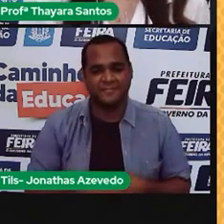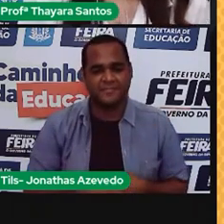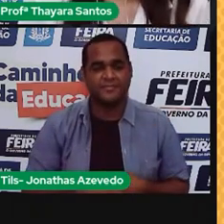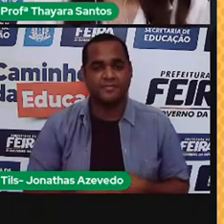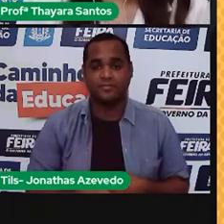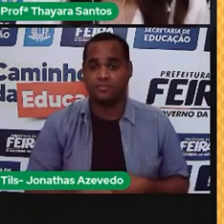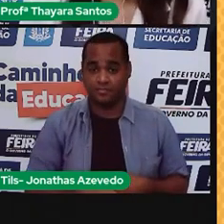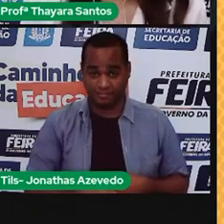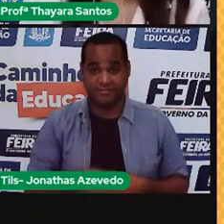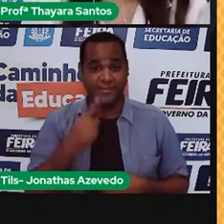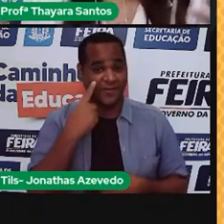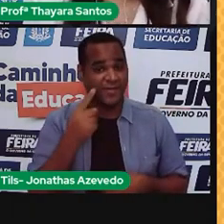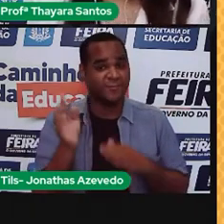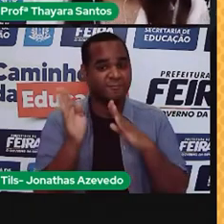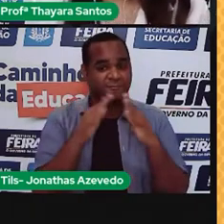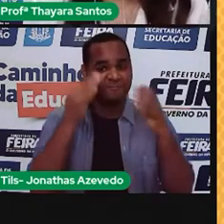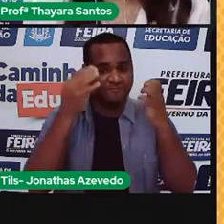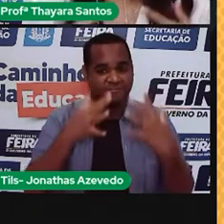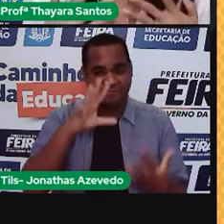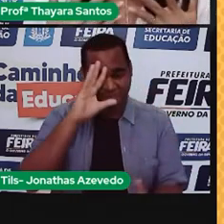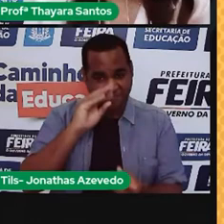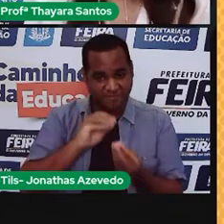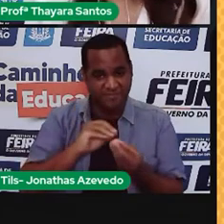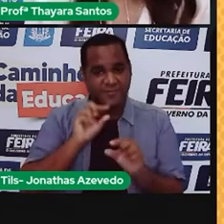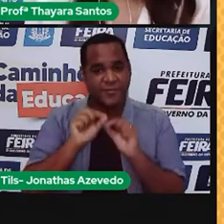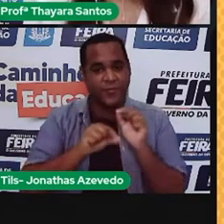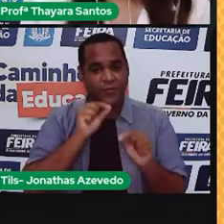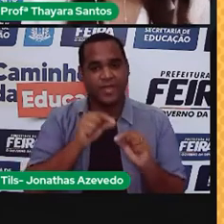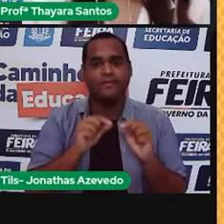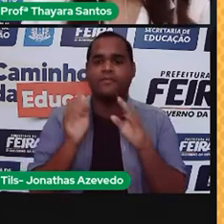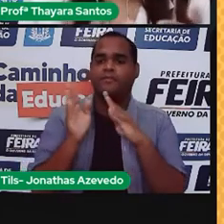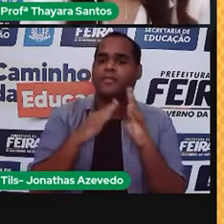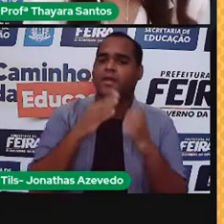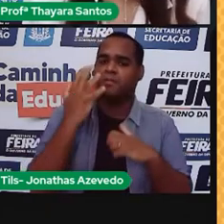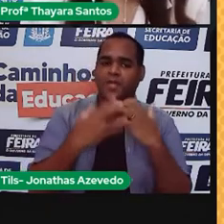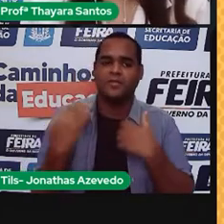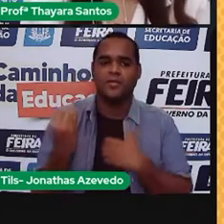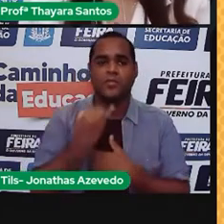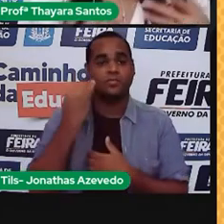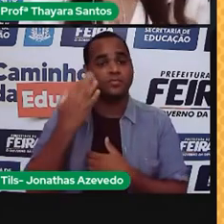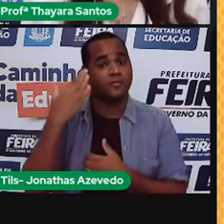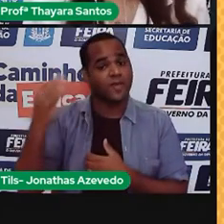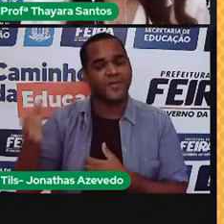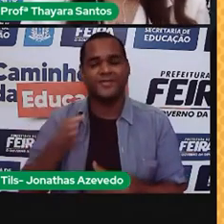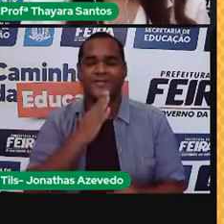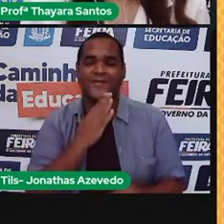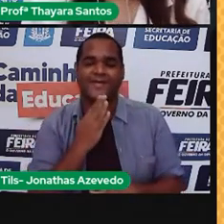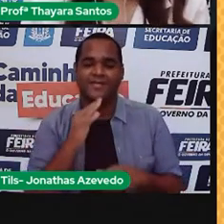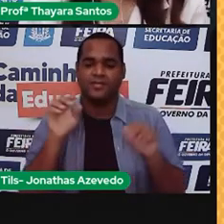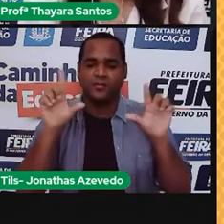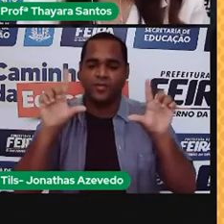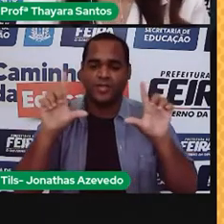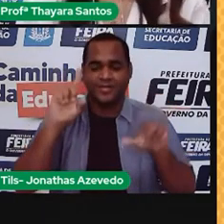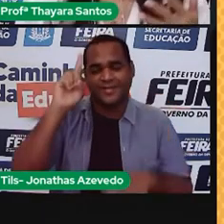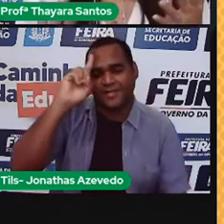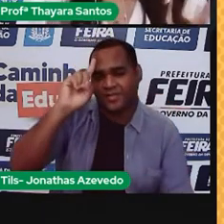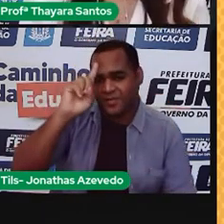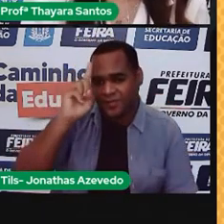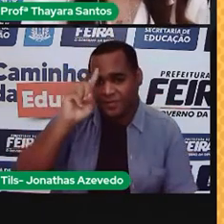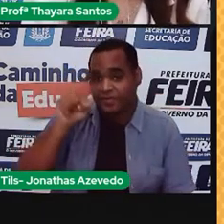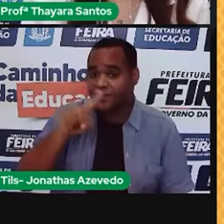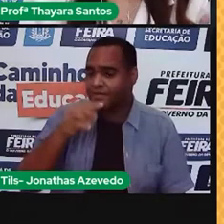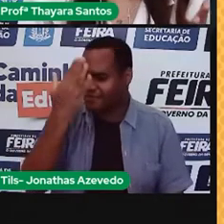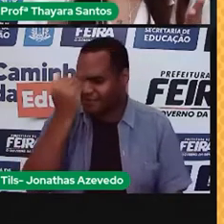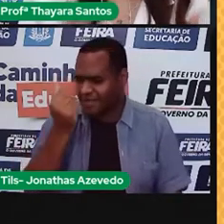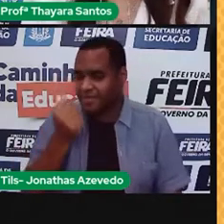Viram aí, gente? Agora compreenderam que são essas bandeiras tarifárias que são tão famosas, passam aí todo dia na televisão? Então, você já